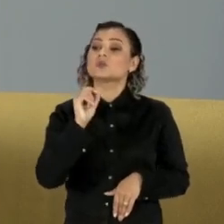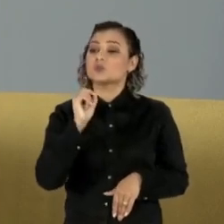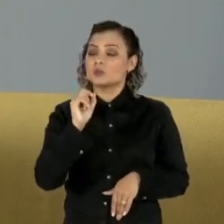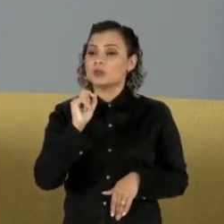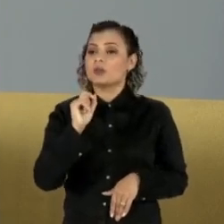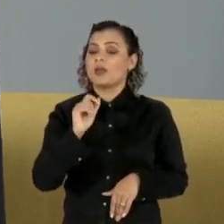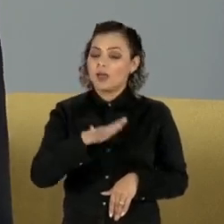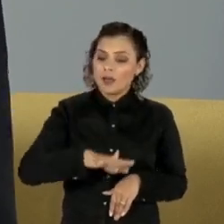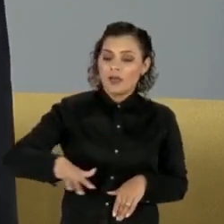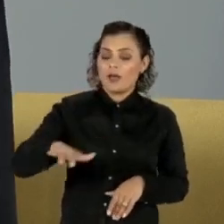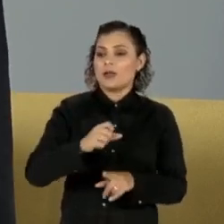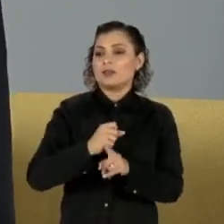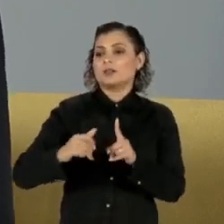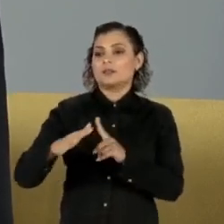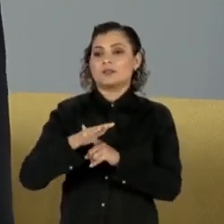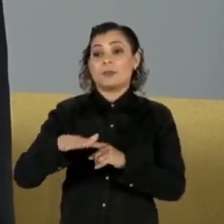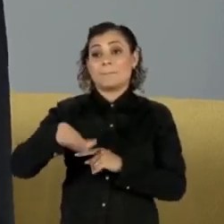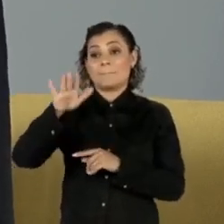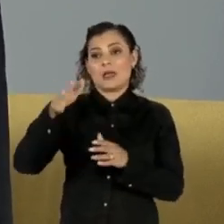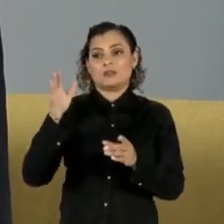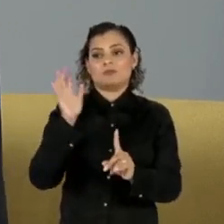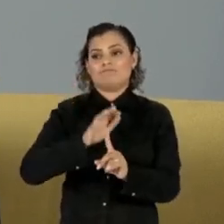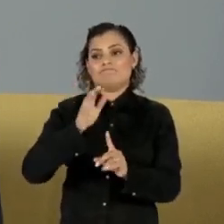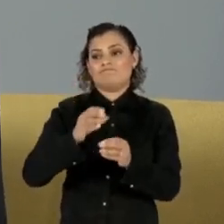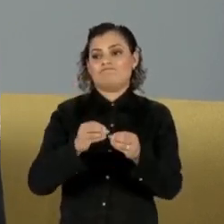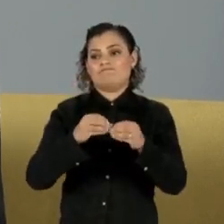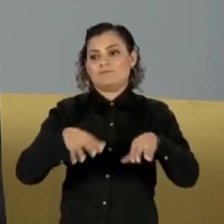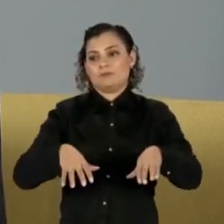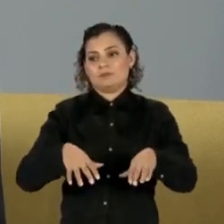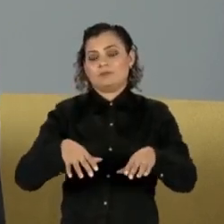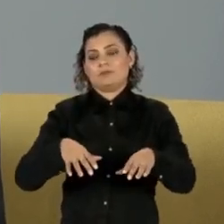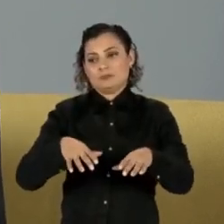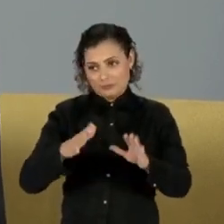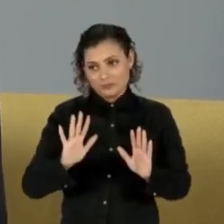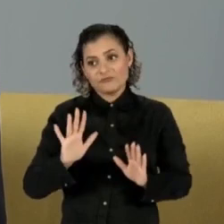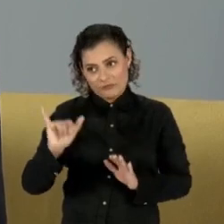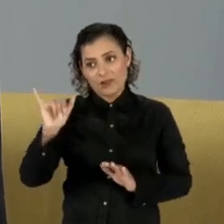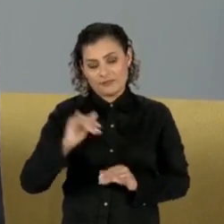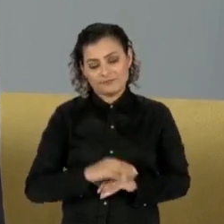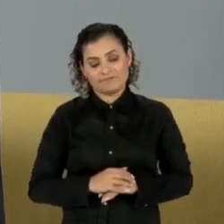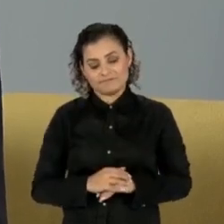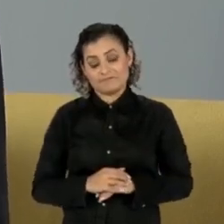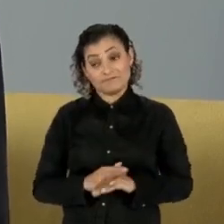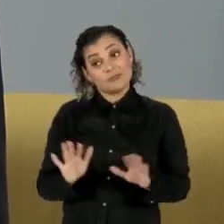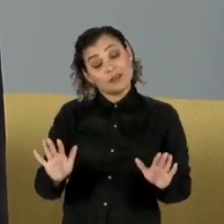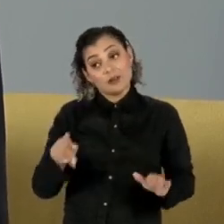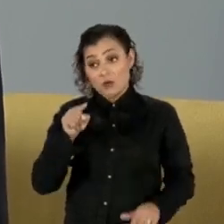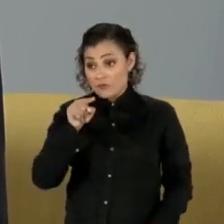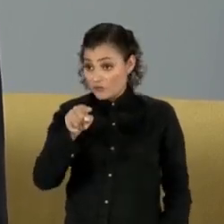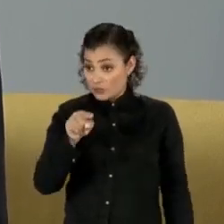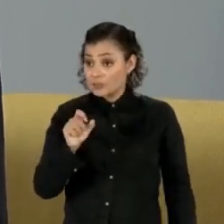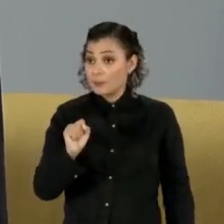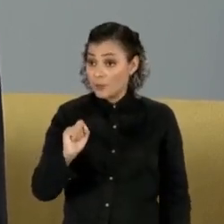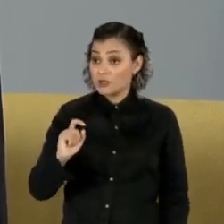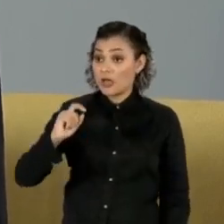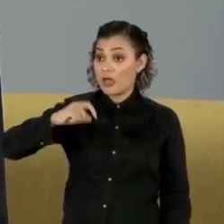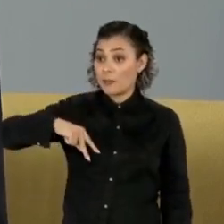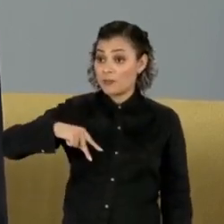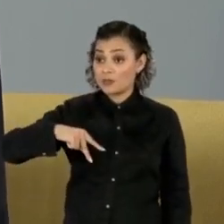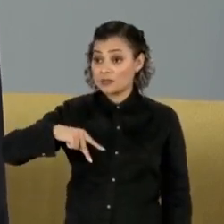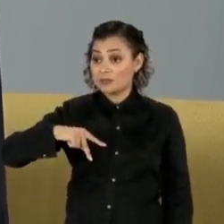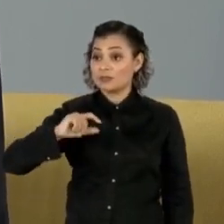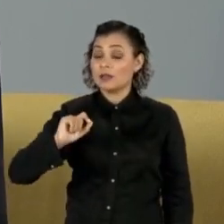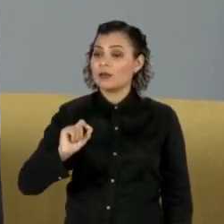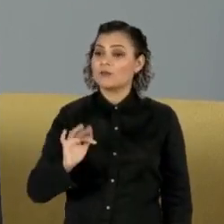dos segmentos da sociedade que serão mais afetados por essa reforma da Previdência. E você poderá se aposentar